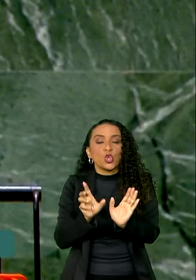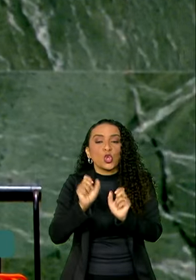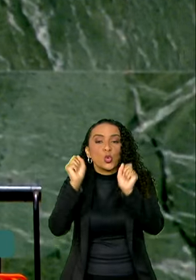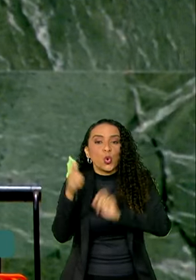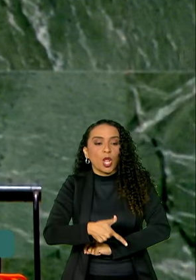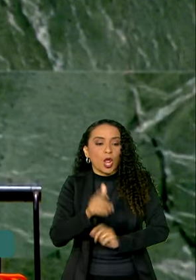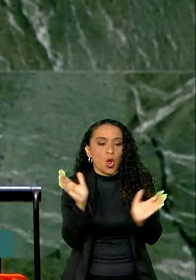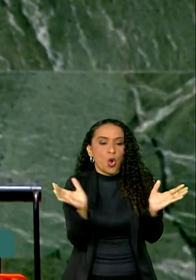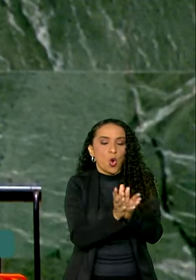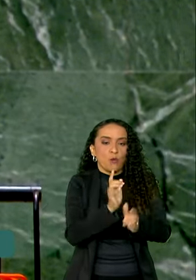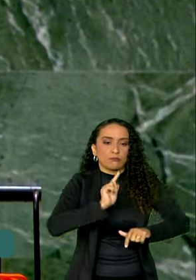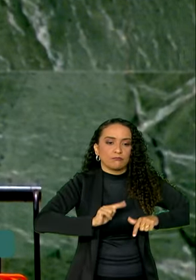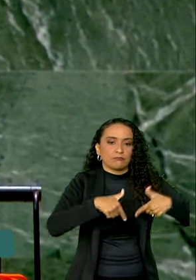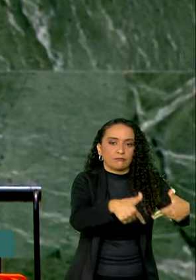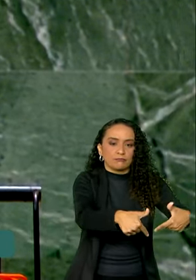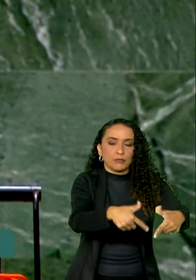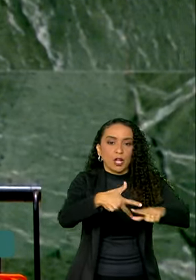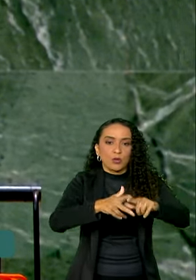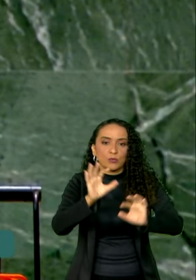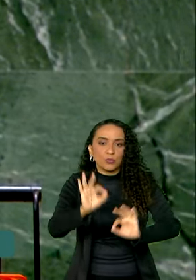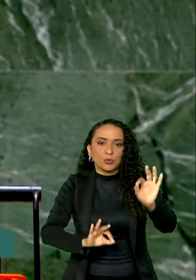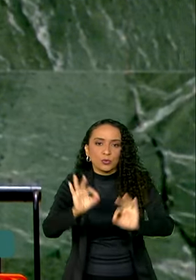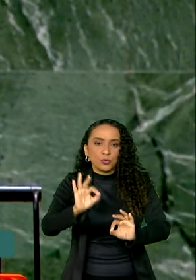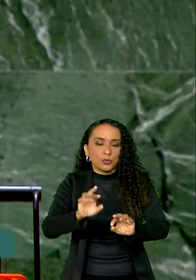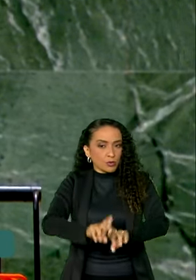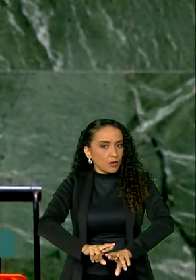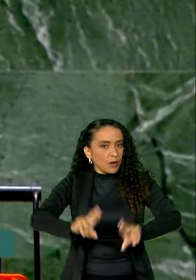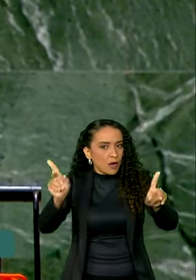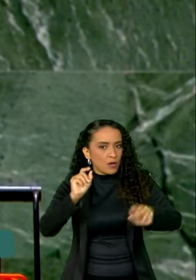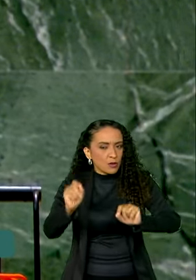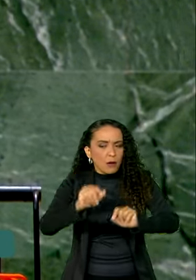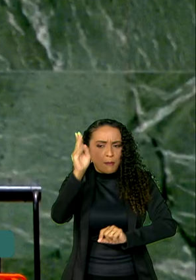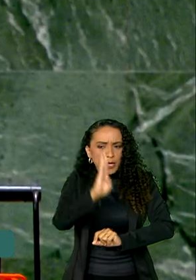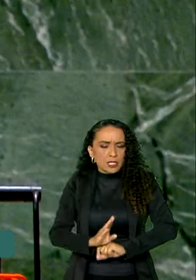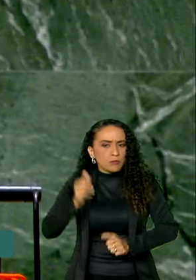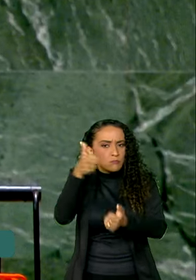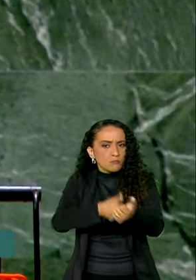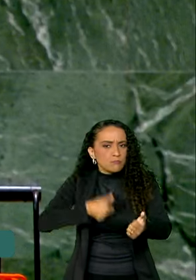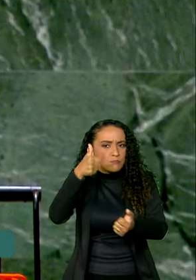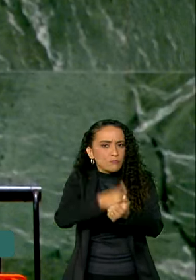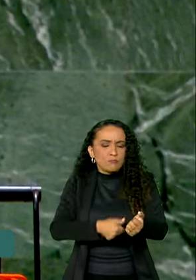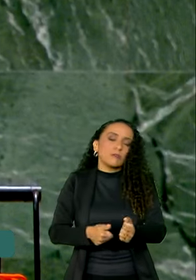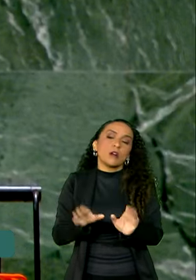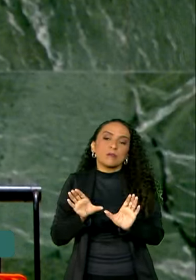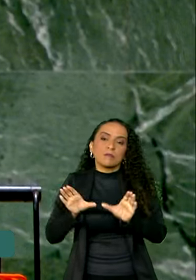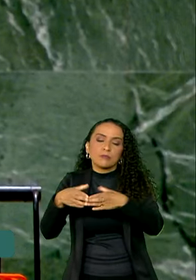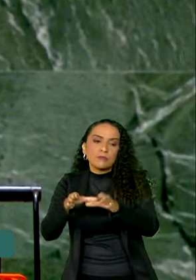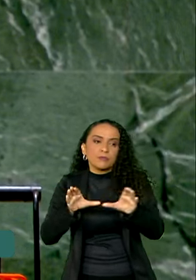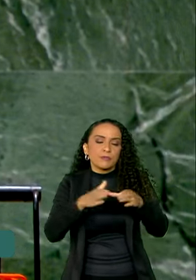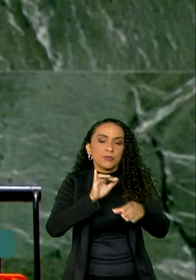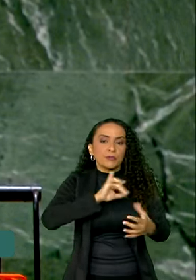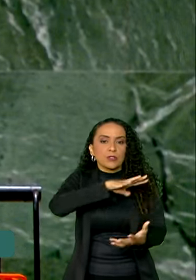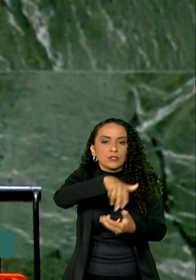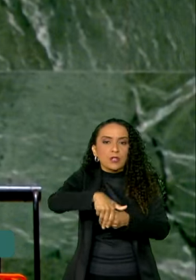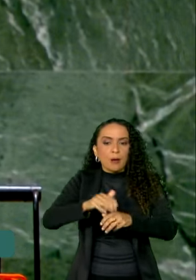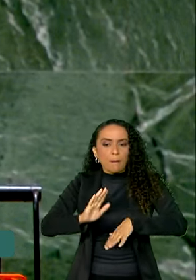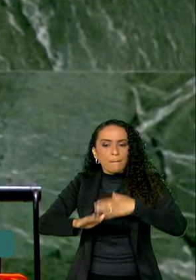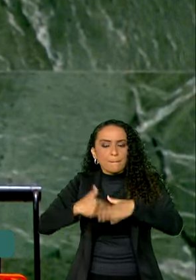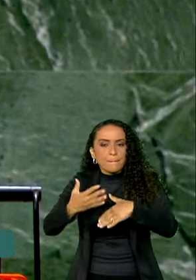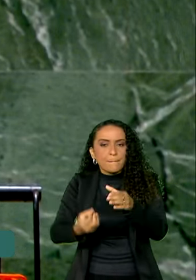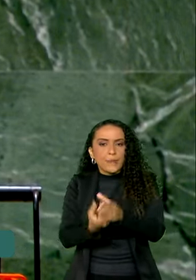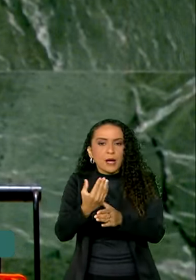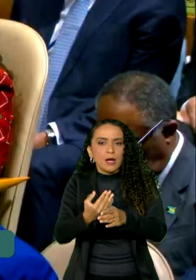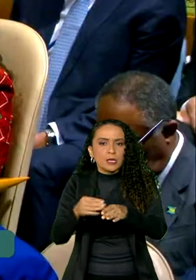trabalhadora. Para corrigir essa anomalia, o Brasil tem insistido na cooperação internacional para desenvolver